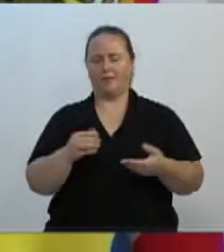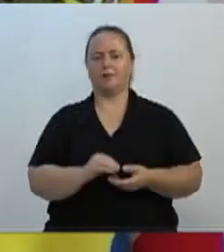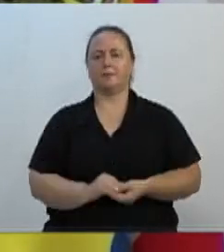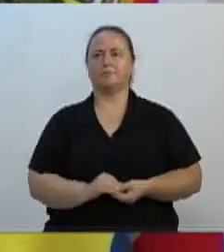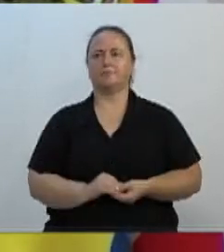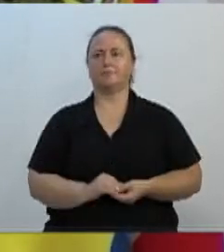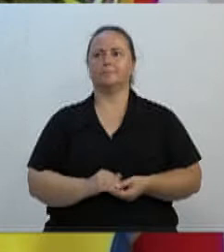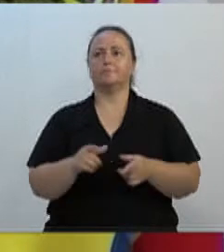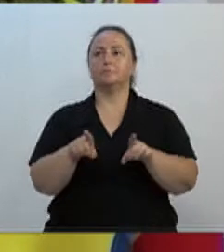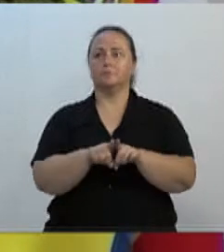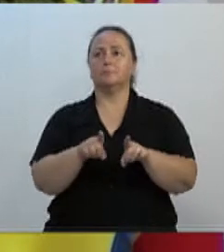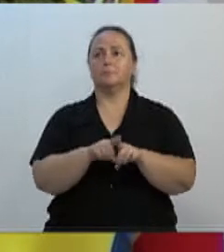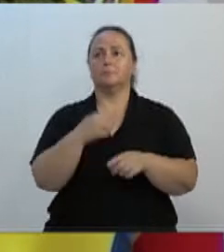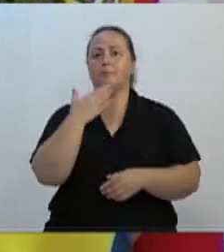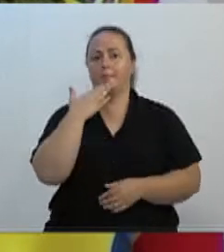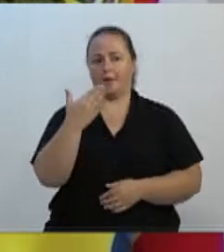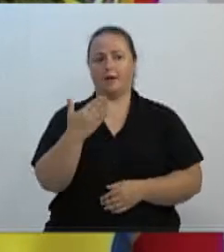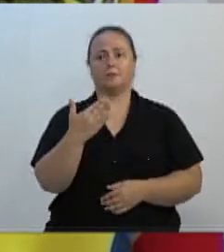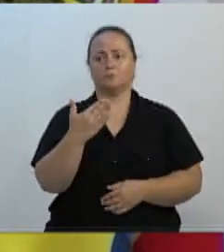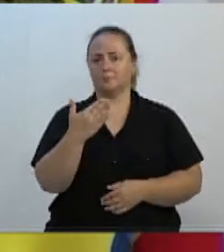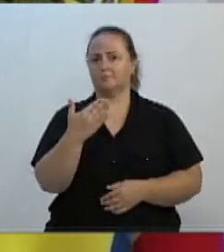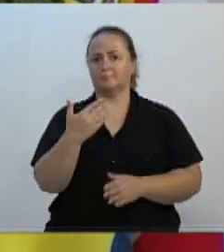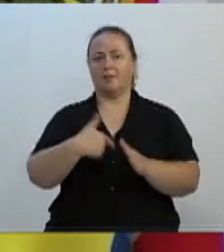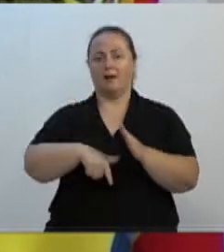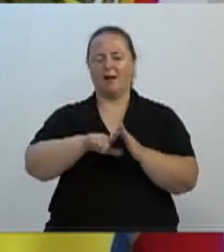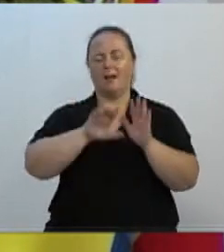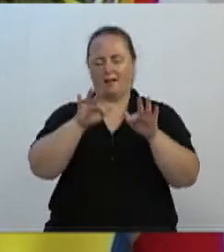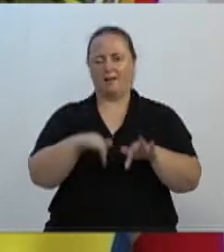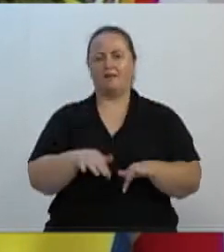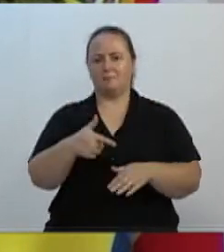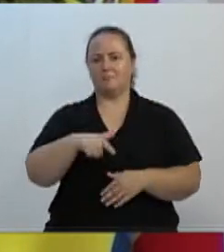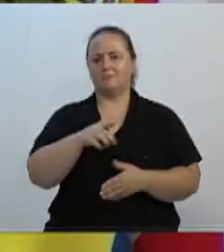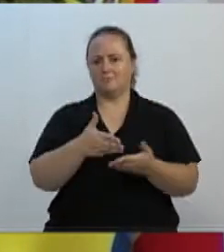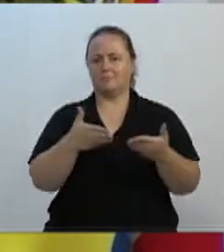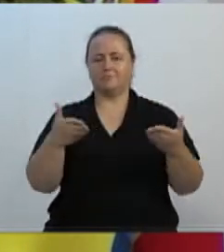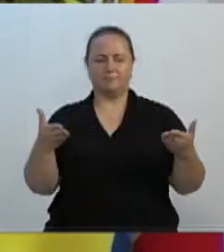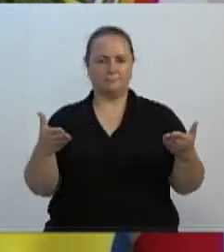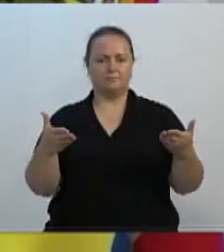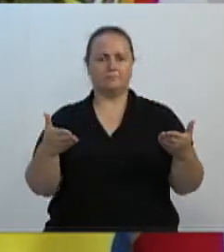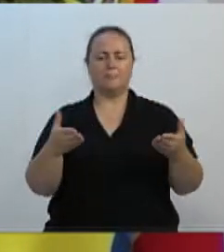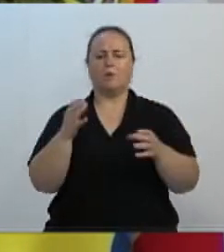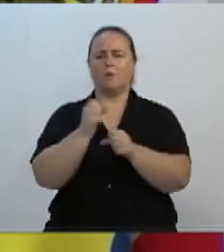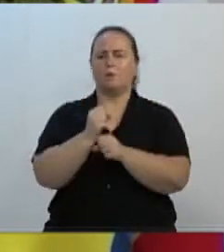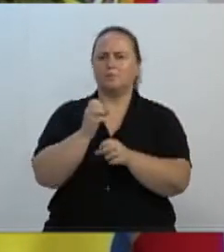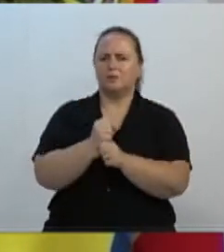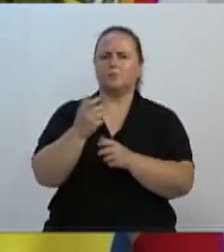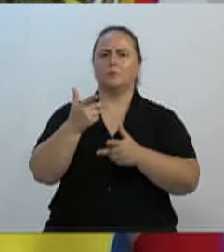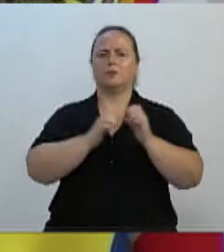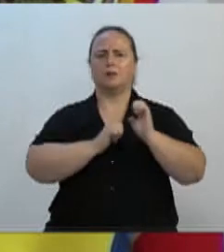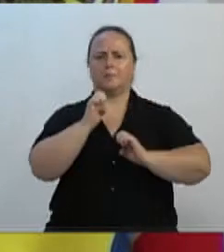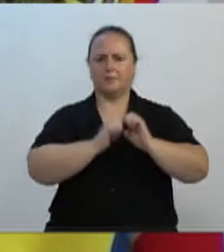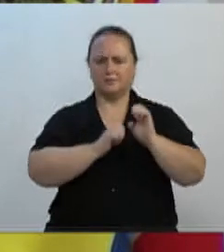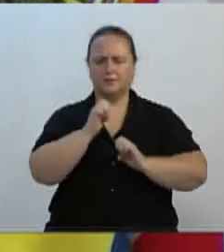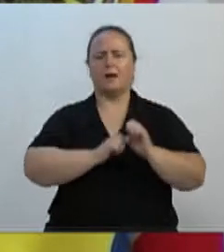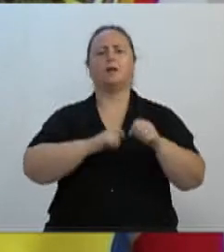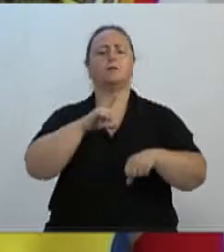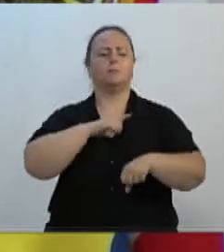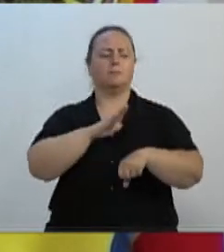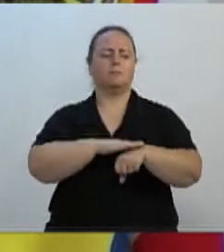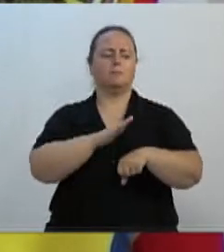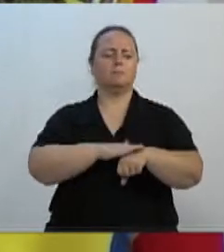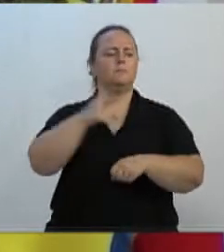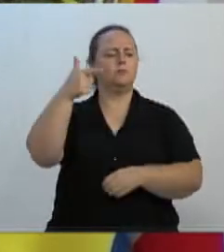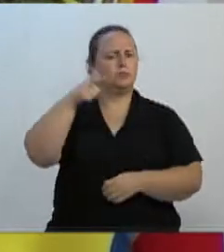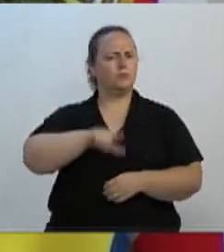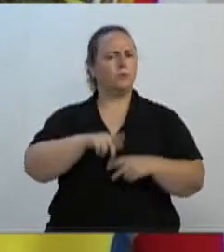uma convocação ainda, antes de encerrar minha fala, aos senhores contadores e empresários. Outros momentos como estes virão e os